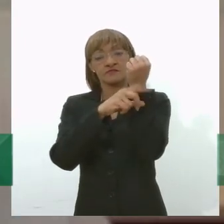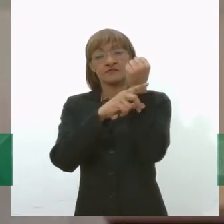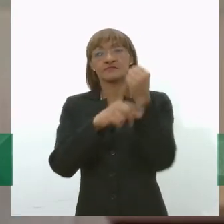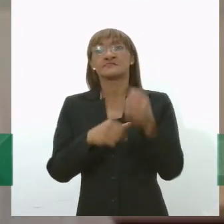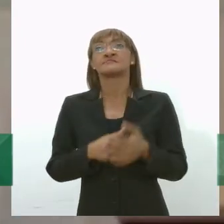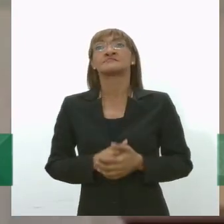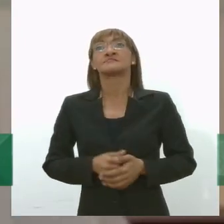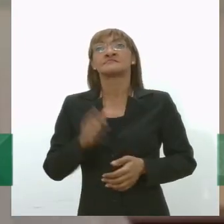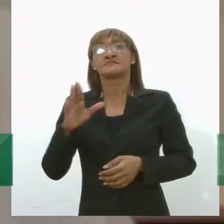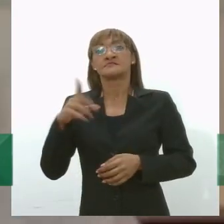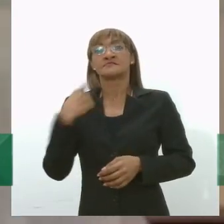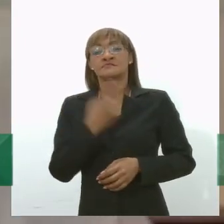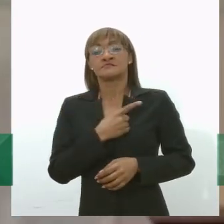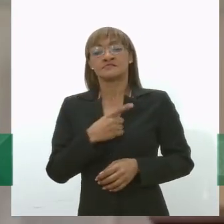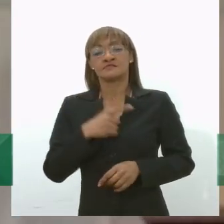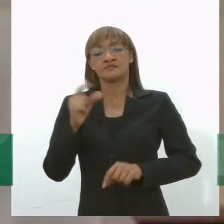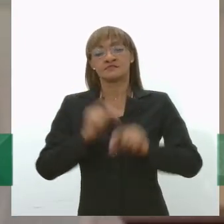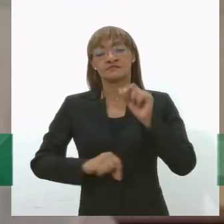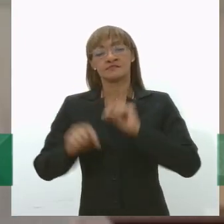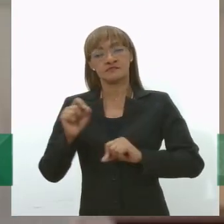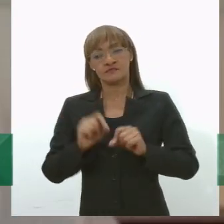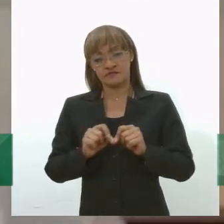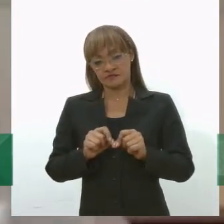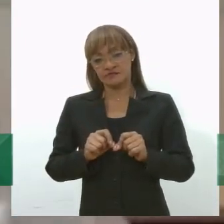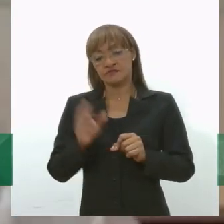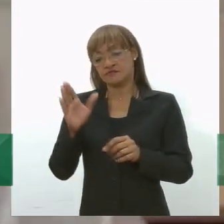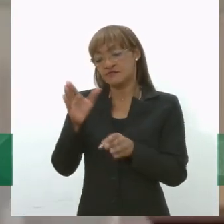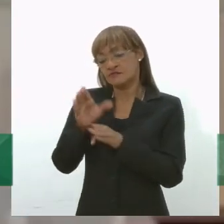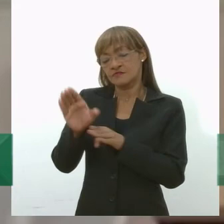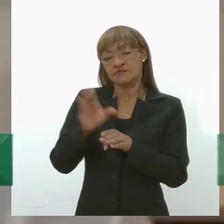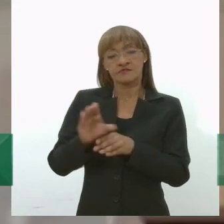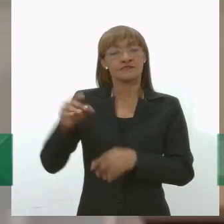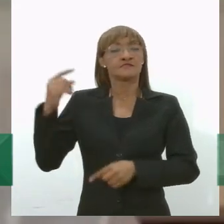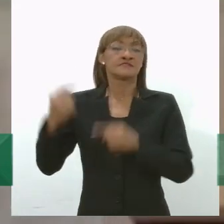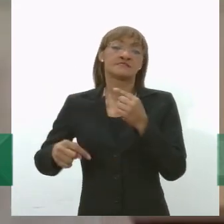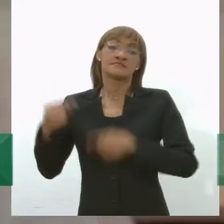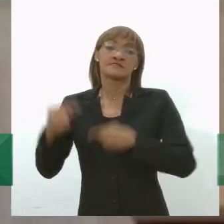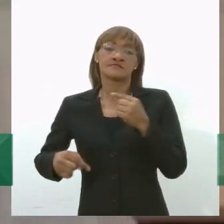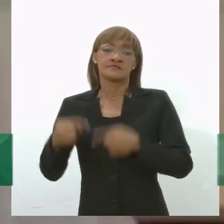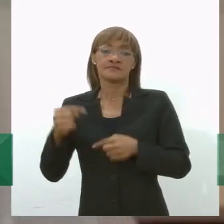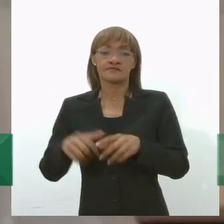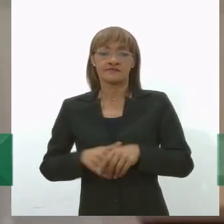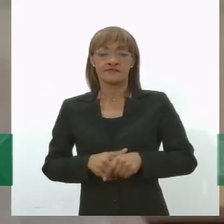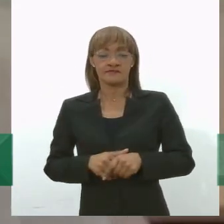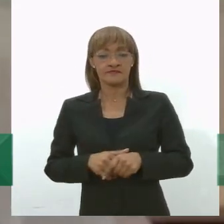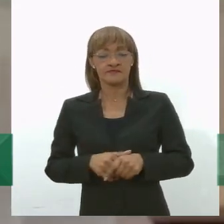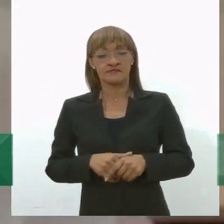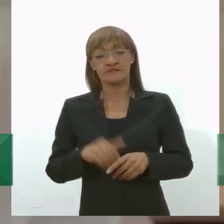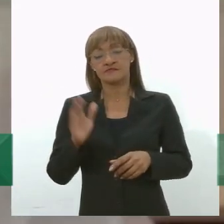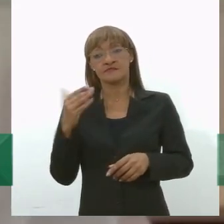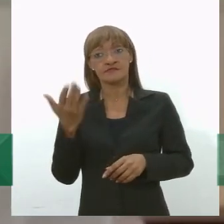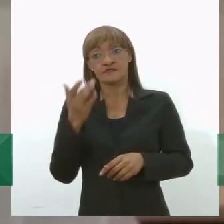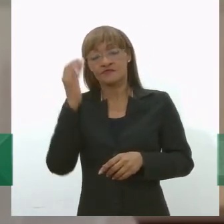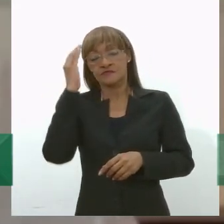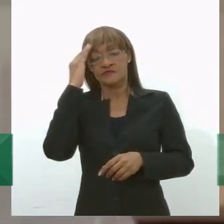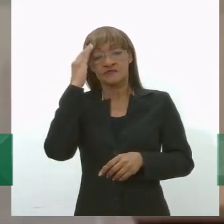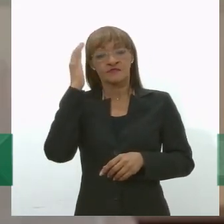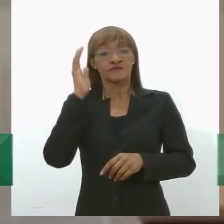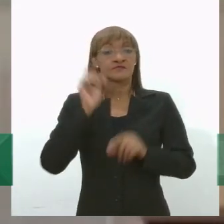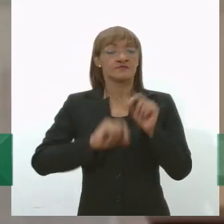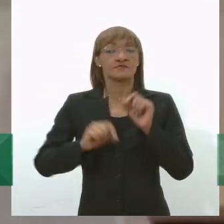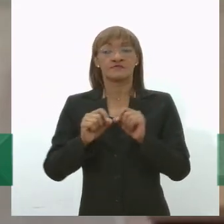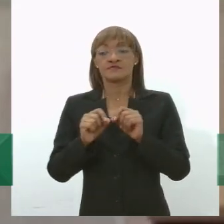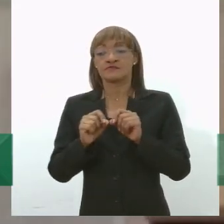que devem ser apontadas e orientadas dentro da política pública não só falando vamos incentivar a energia